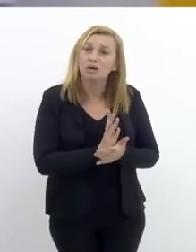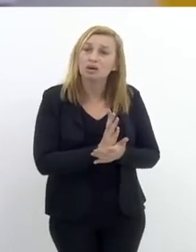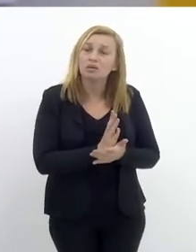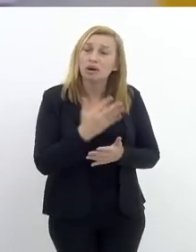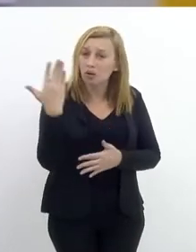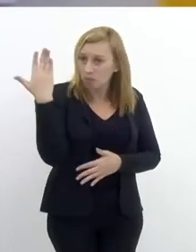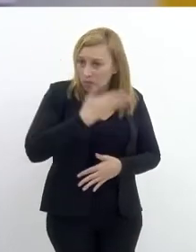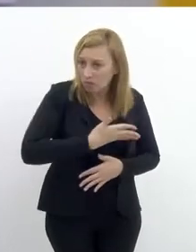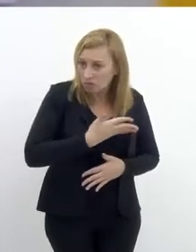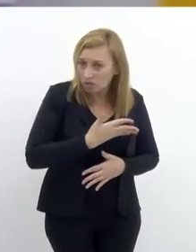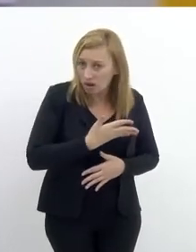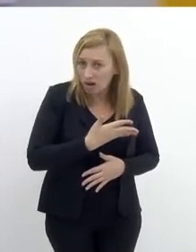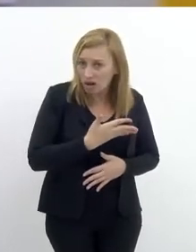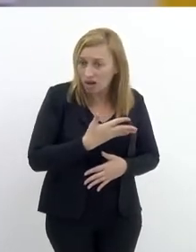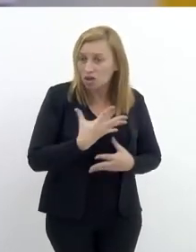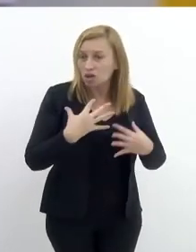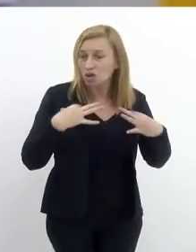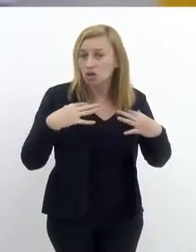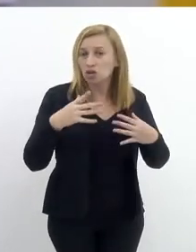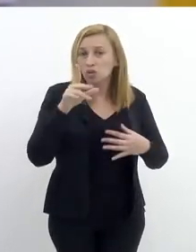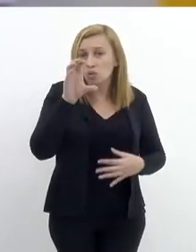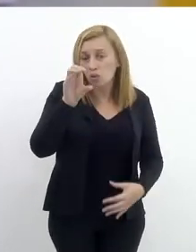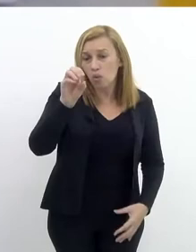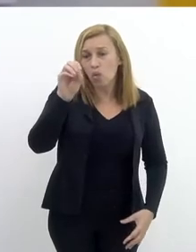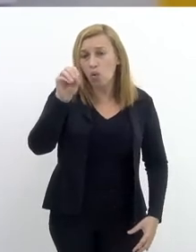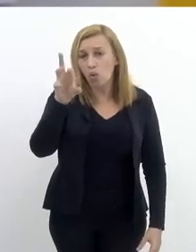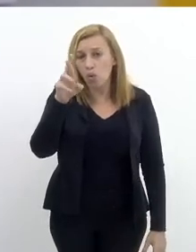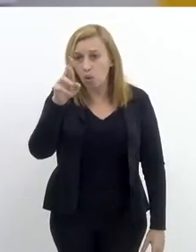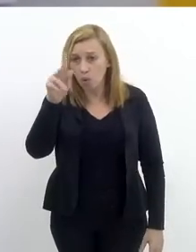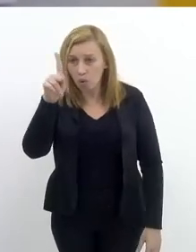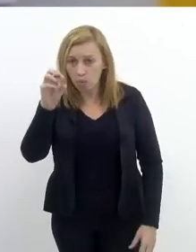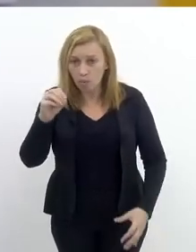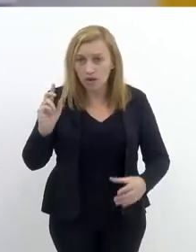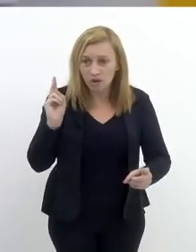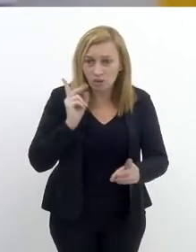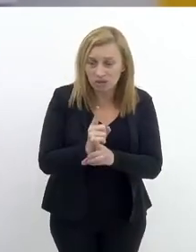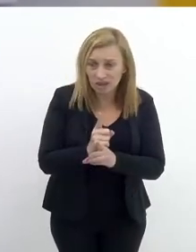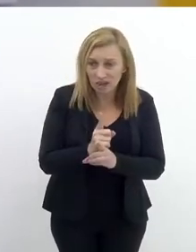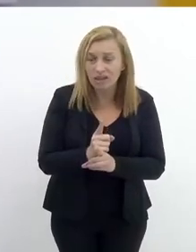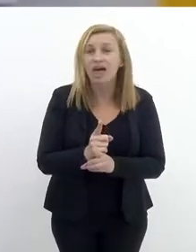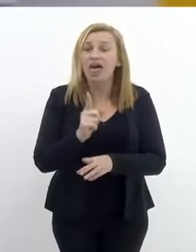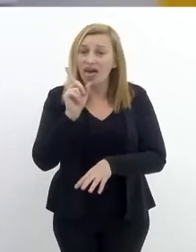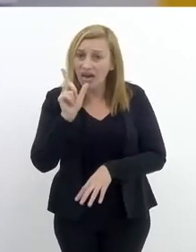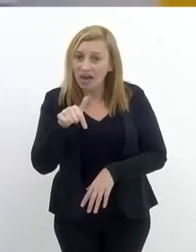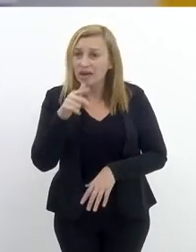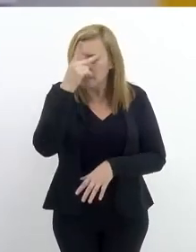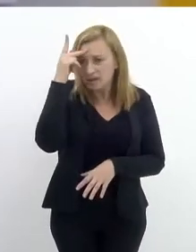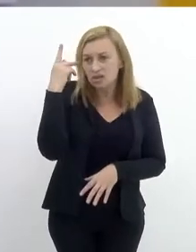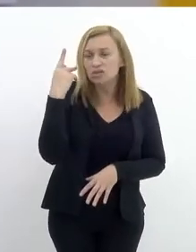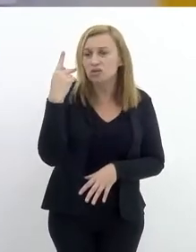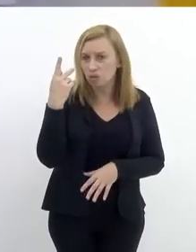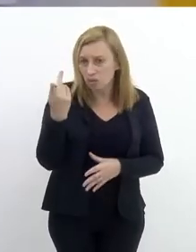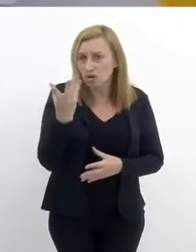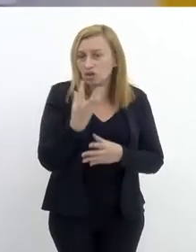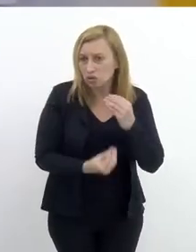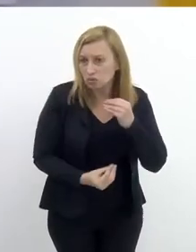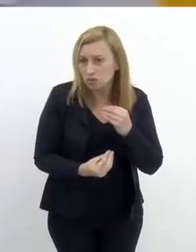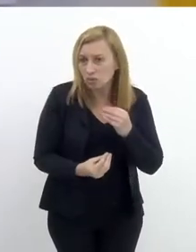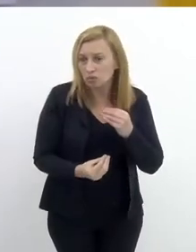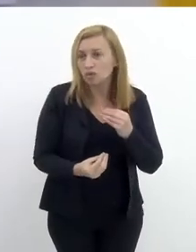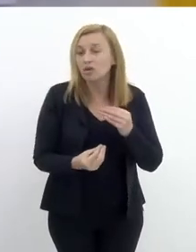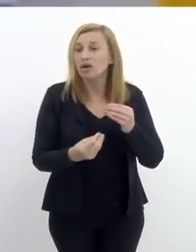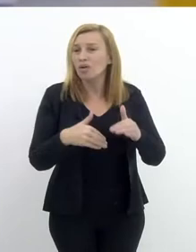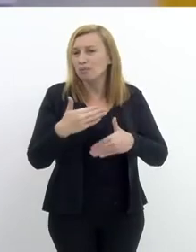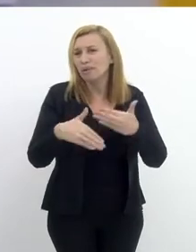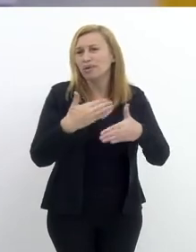se confirmar que os restos mortais que foram encontrados são da pessoa desaparecida, é necessário também que haja um processo